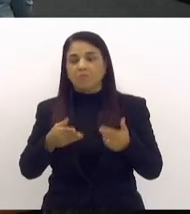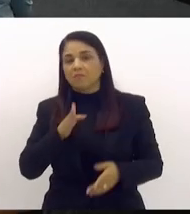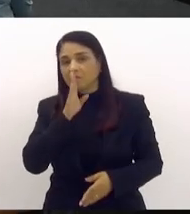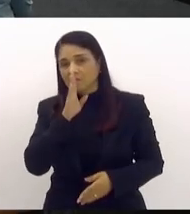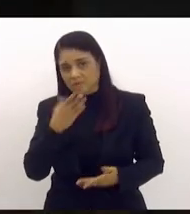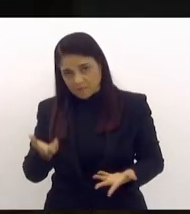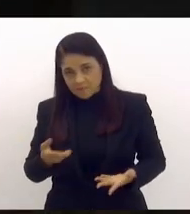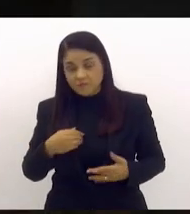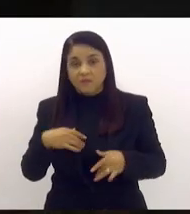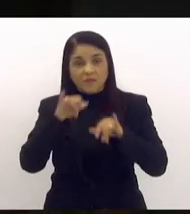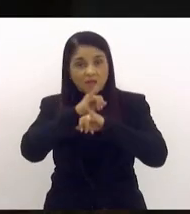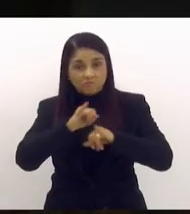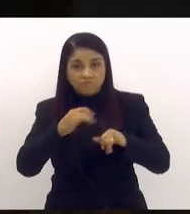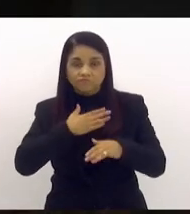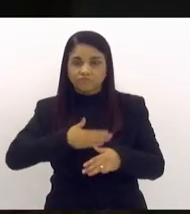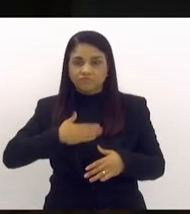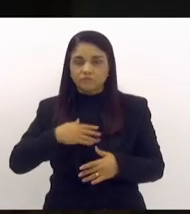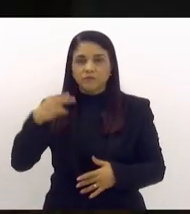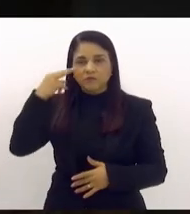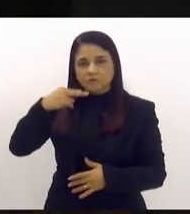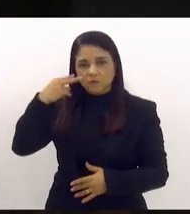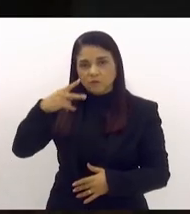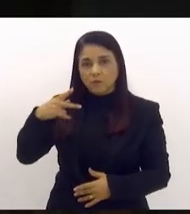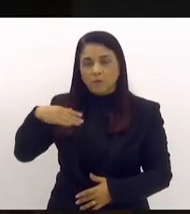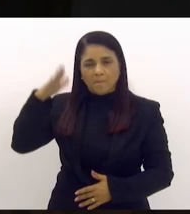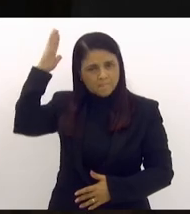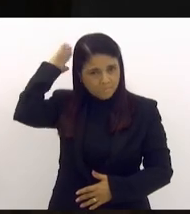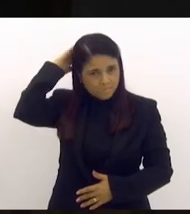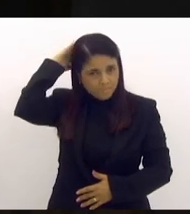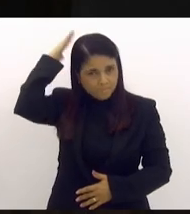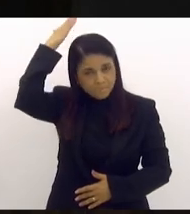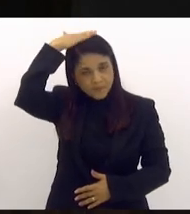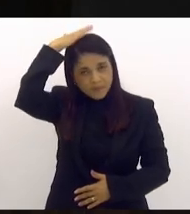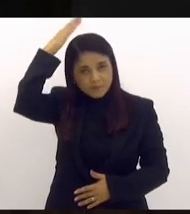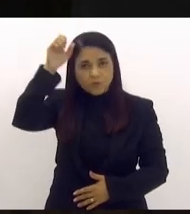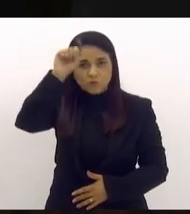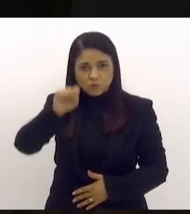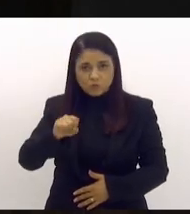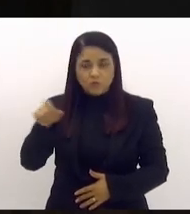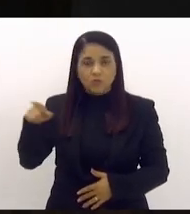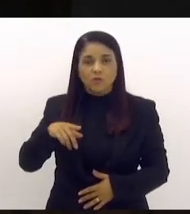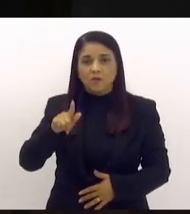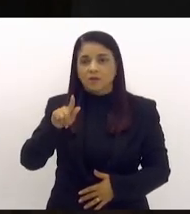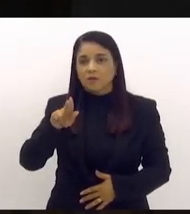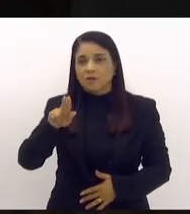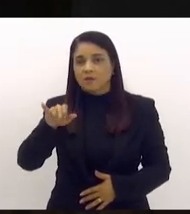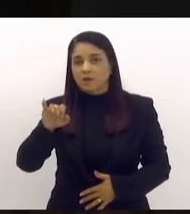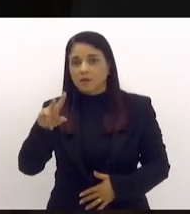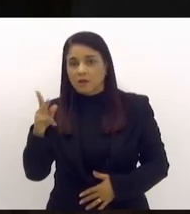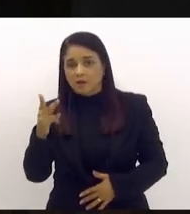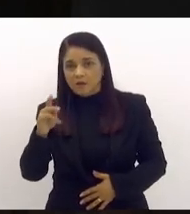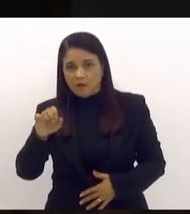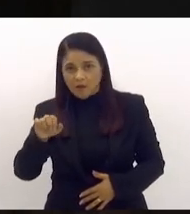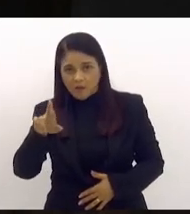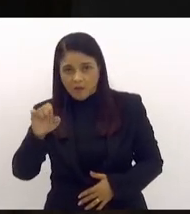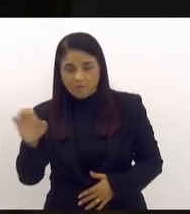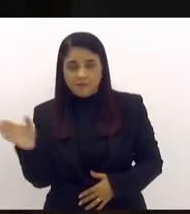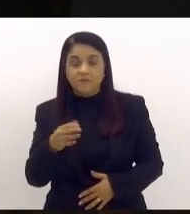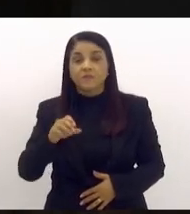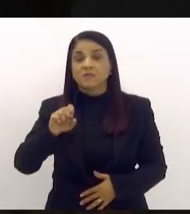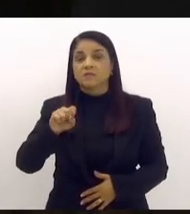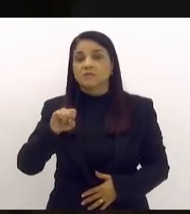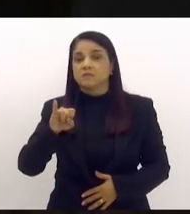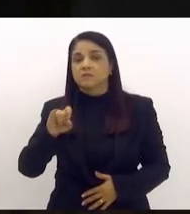Gostaria de anunciar a presença dos vereadores de Paraíba do Sul, Guilherme, Diogo do Jacaré, Diogo Jacaré e Silvestre, que